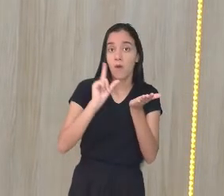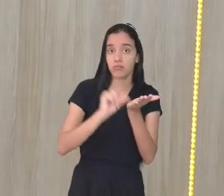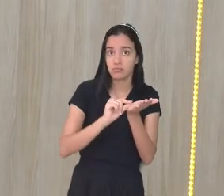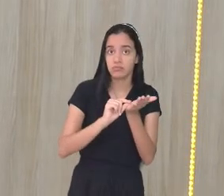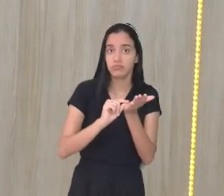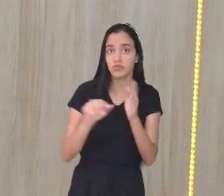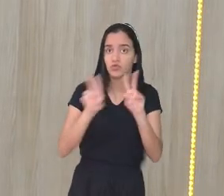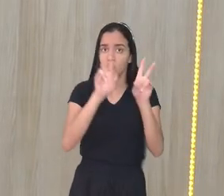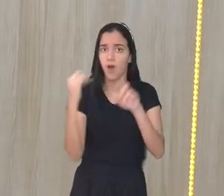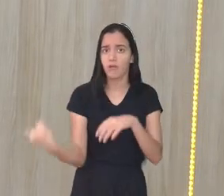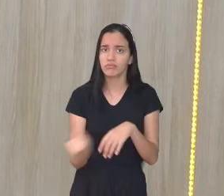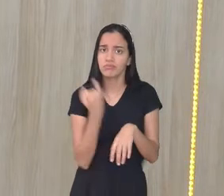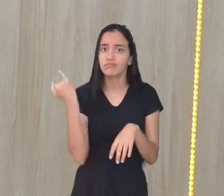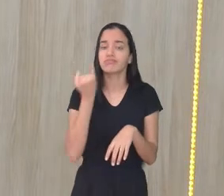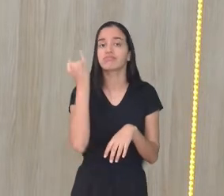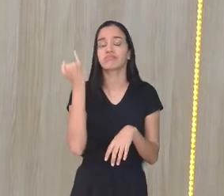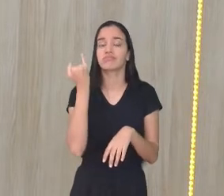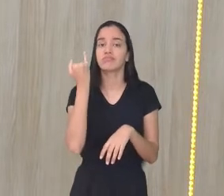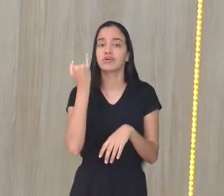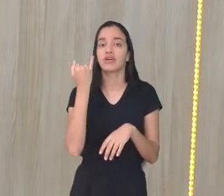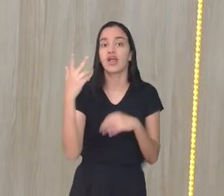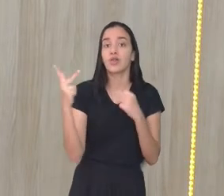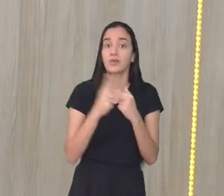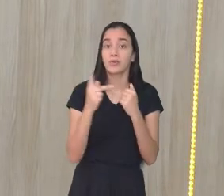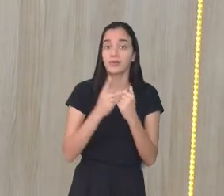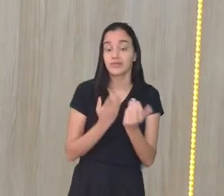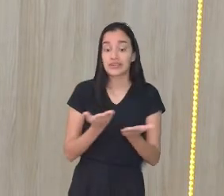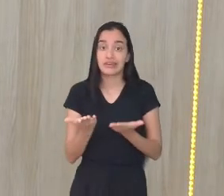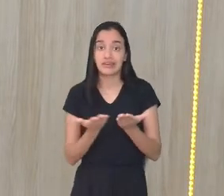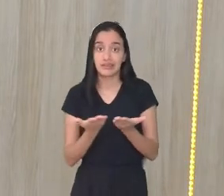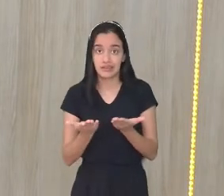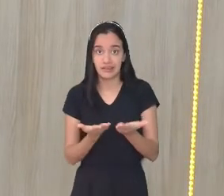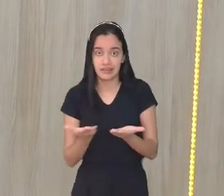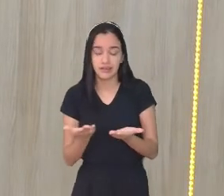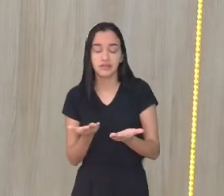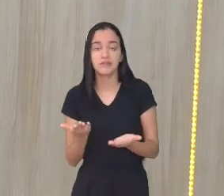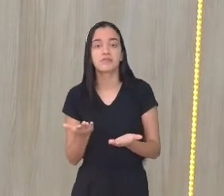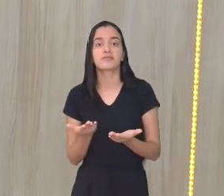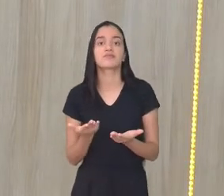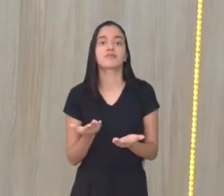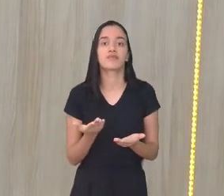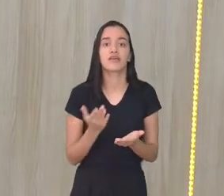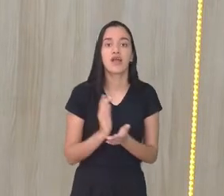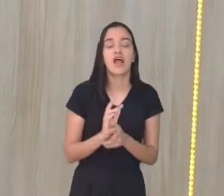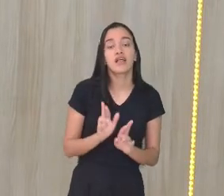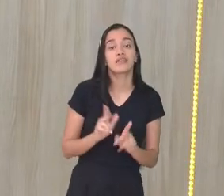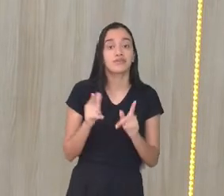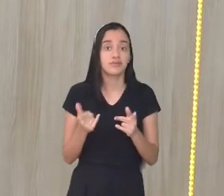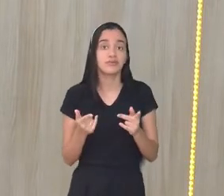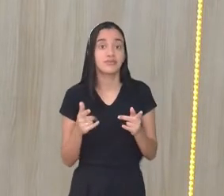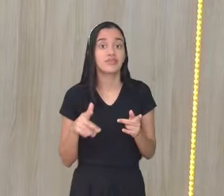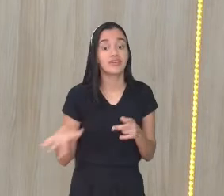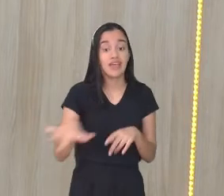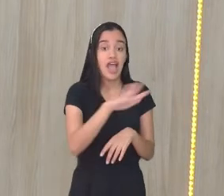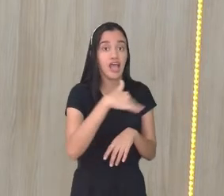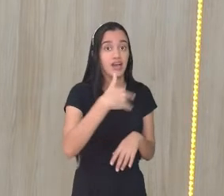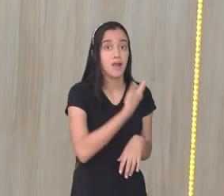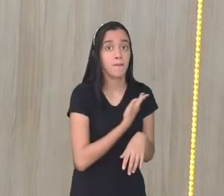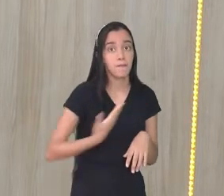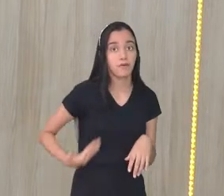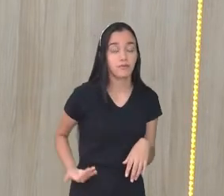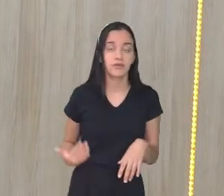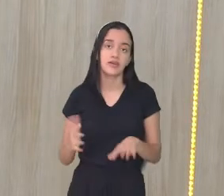sobre a importância dos pronomes de tratamento nas diferentes repartições públicas.